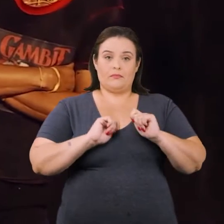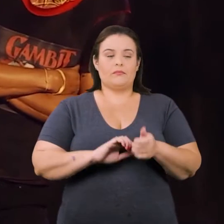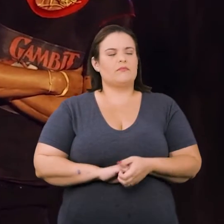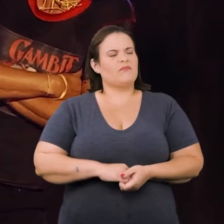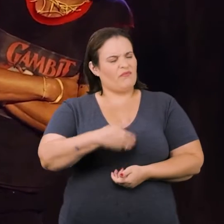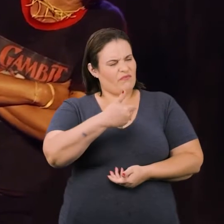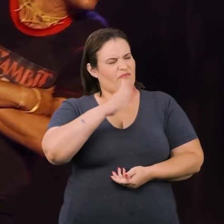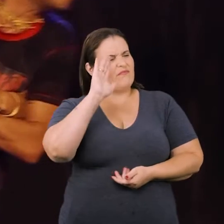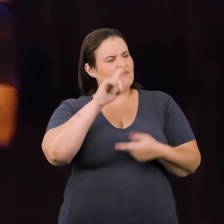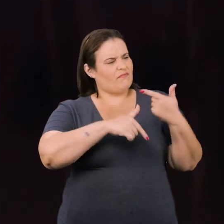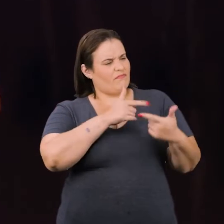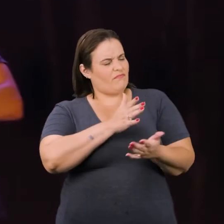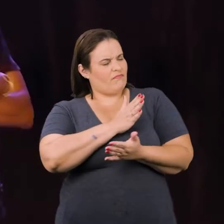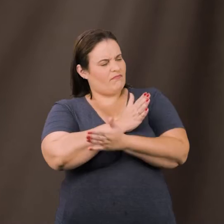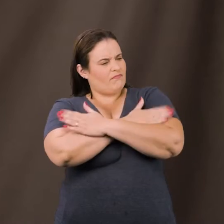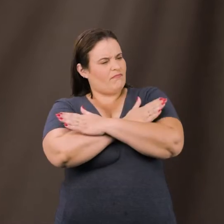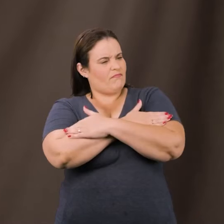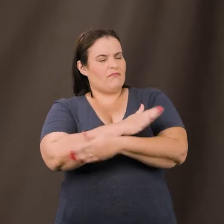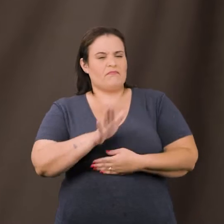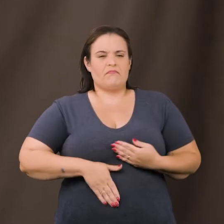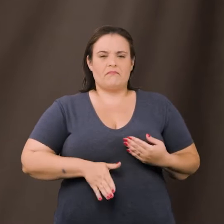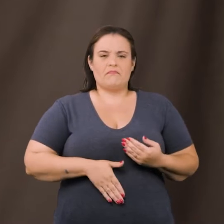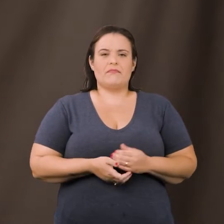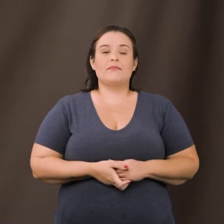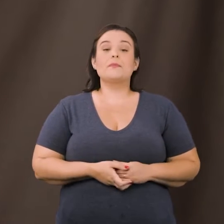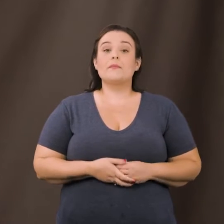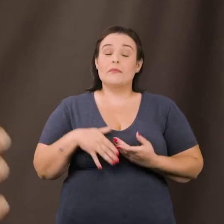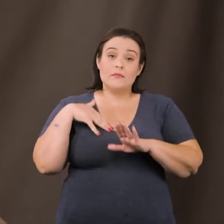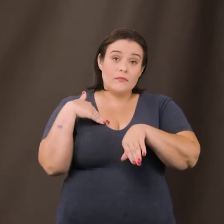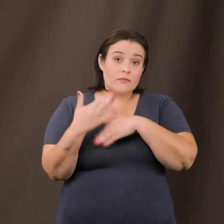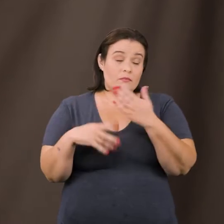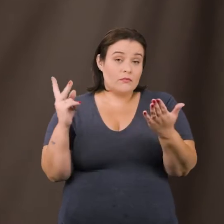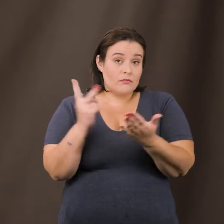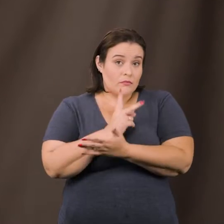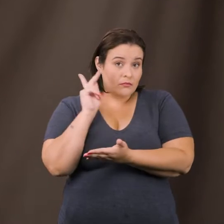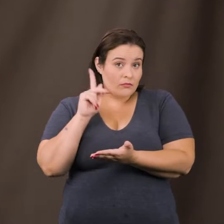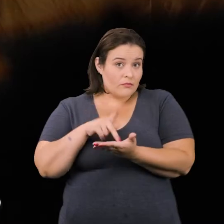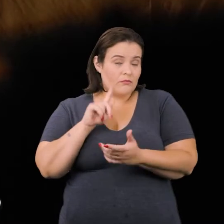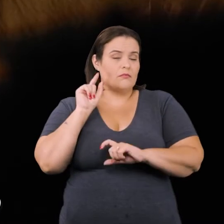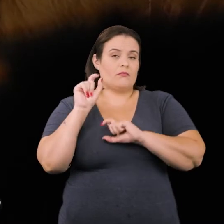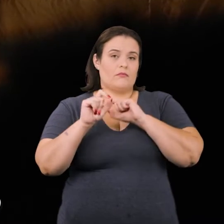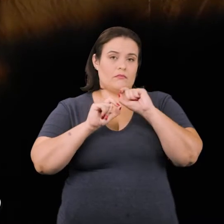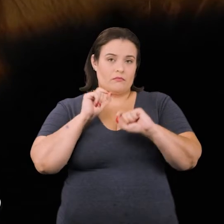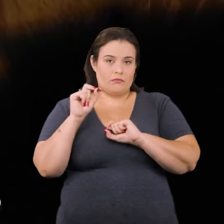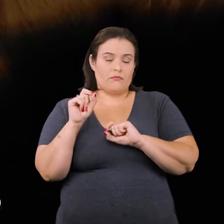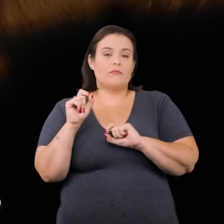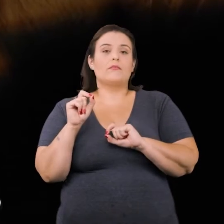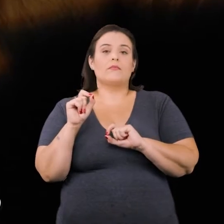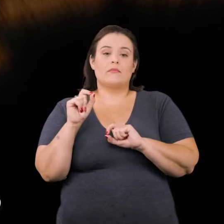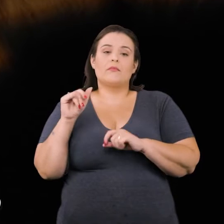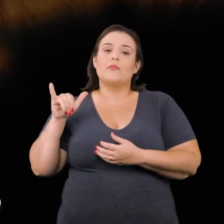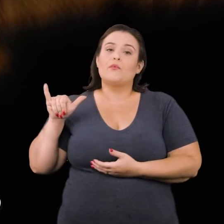Pra trabalhar, vagabundo! Um processo fundado num fato real, que foi a